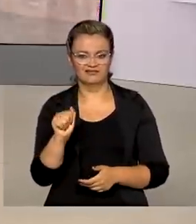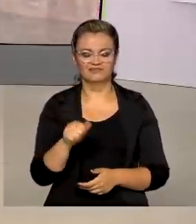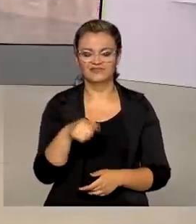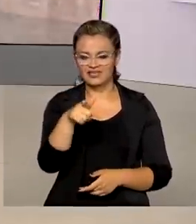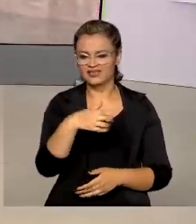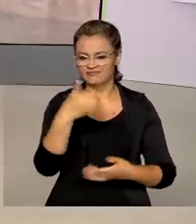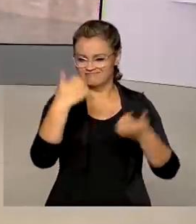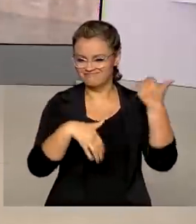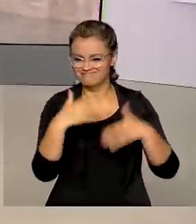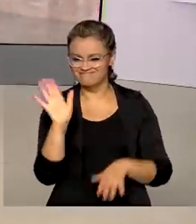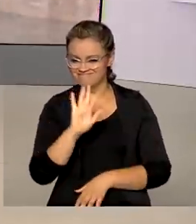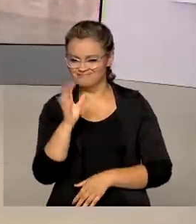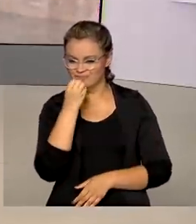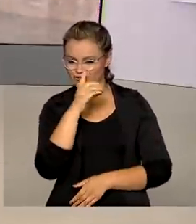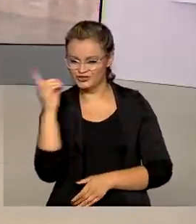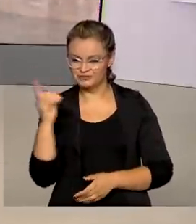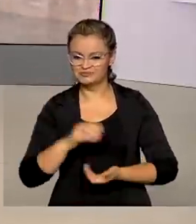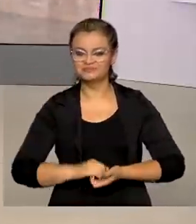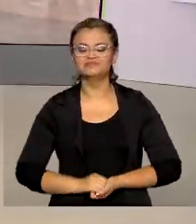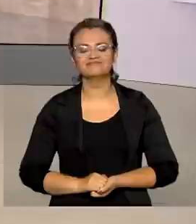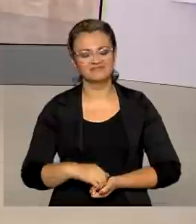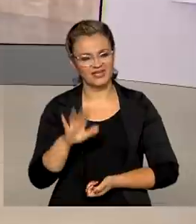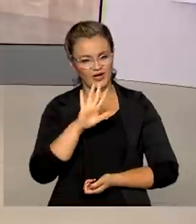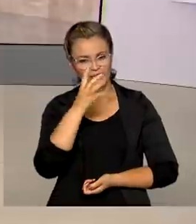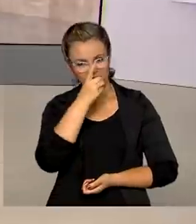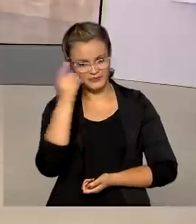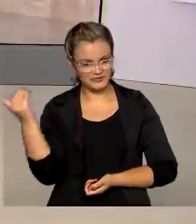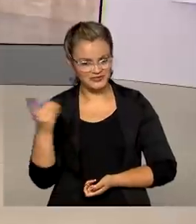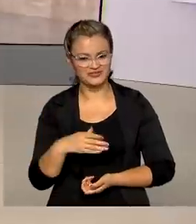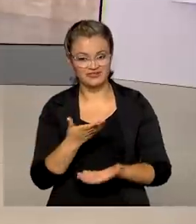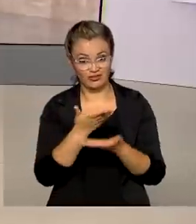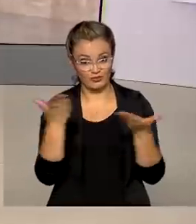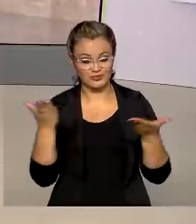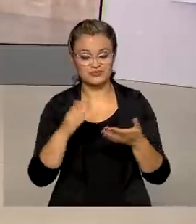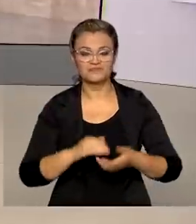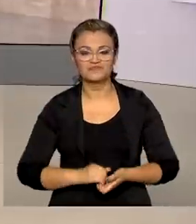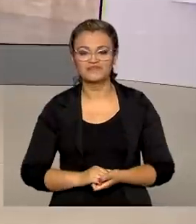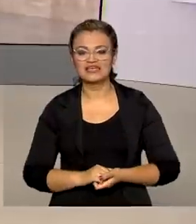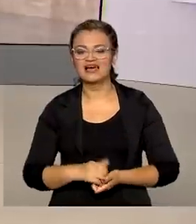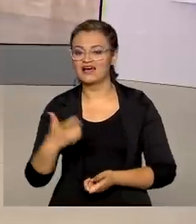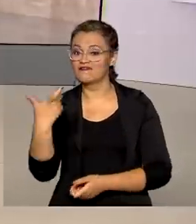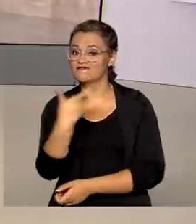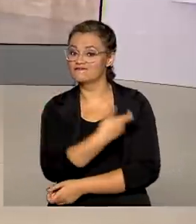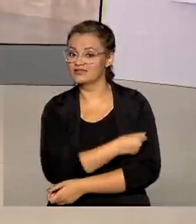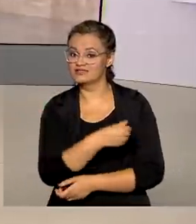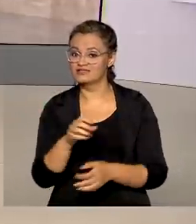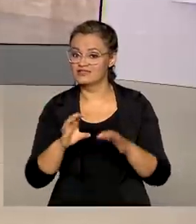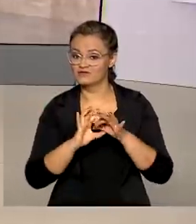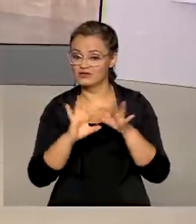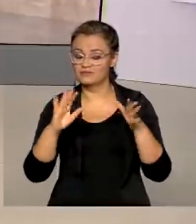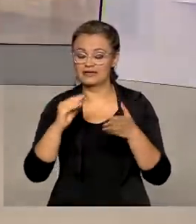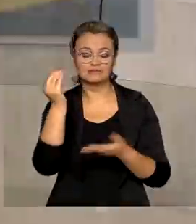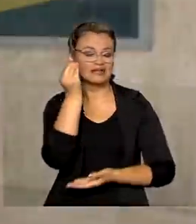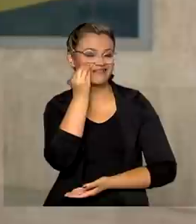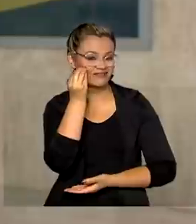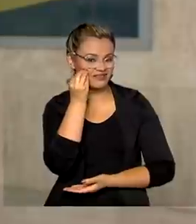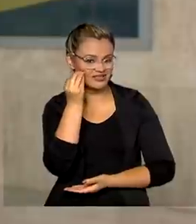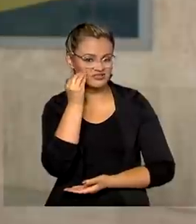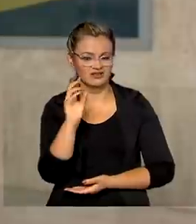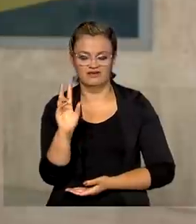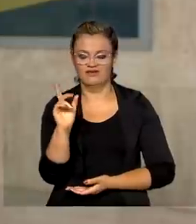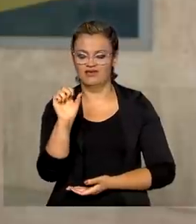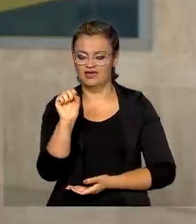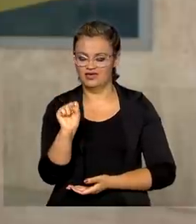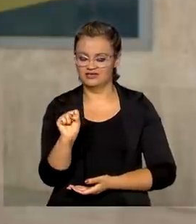de Queiroz. Glauco, bom dia pra você. Olá, bom dia pra você. Bom dia, Renata. A vacina autorizada para testes é a